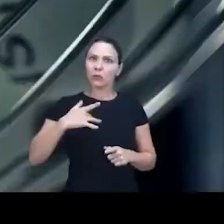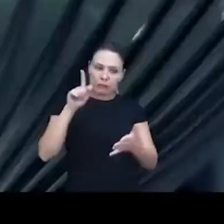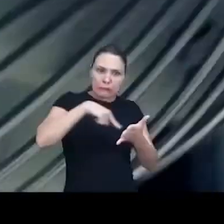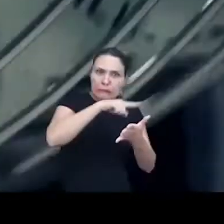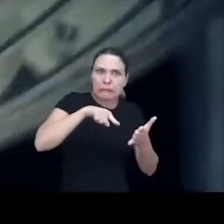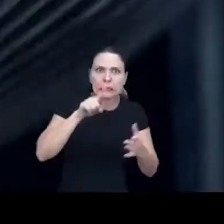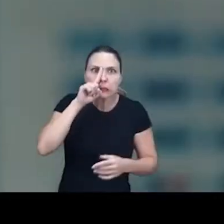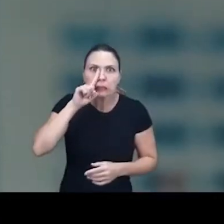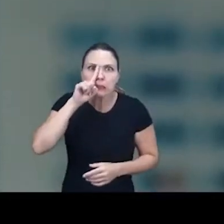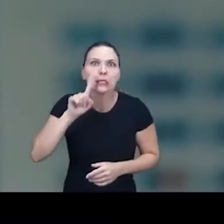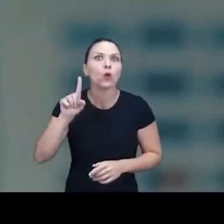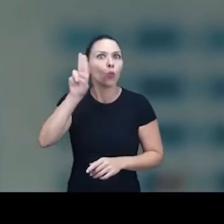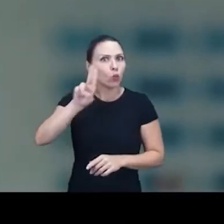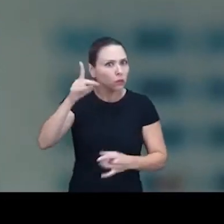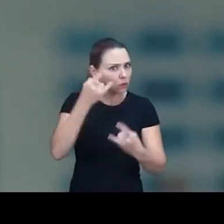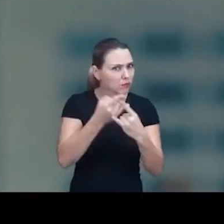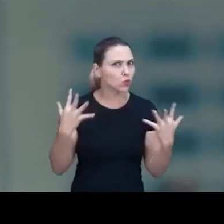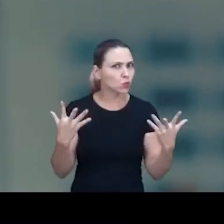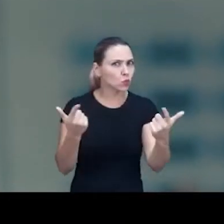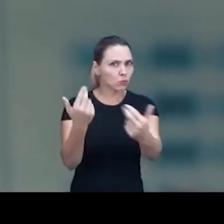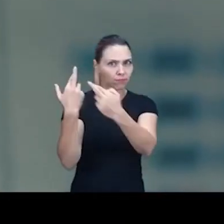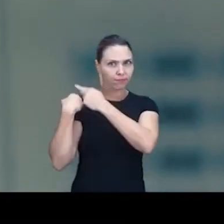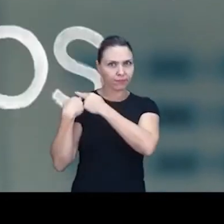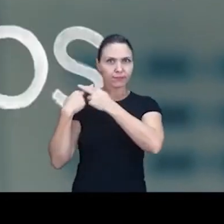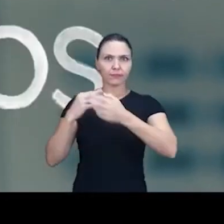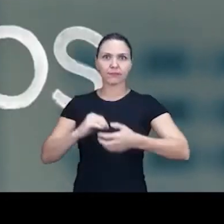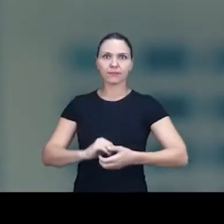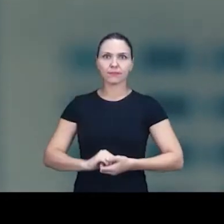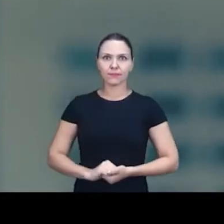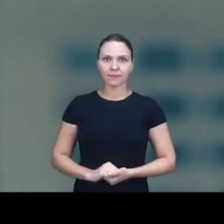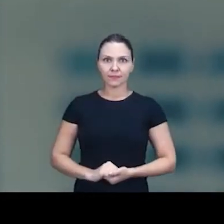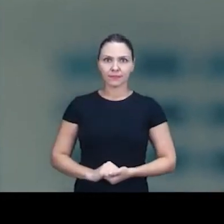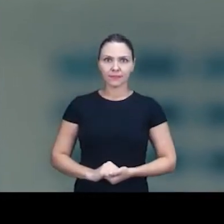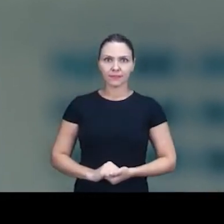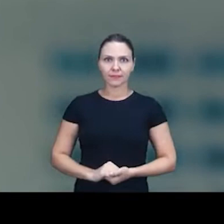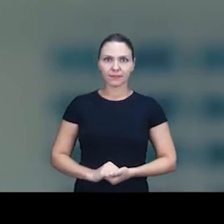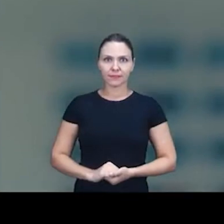perigosa loteria? Usar a camisinha é uma resposta de todos.